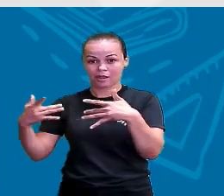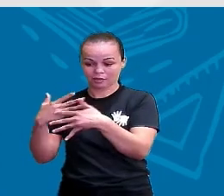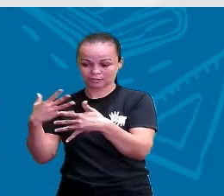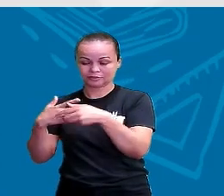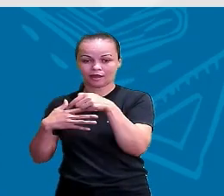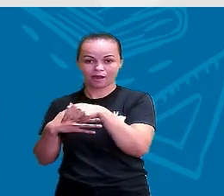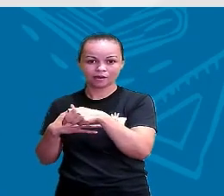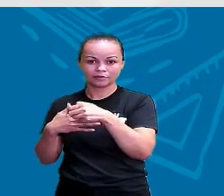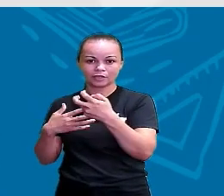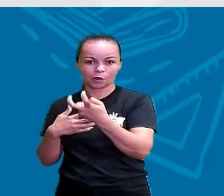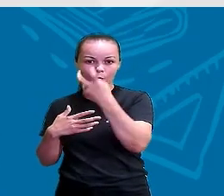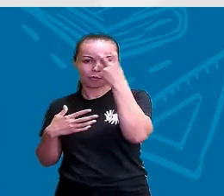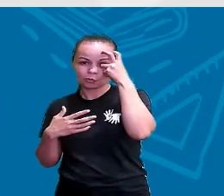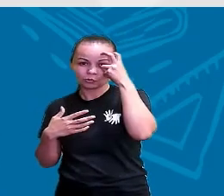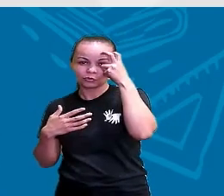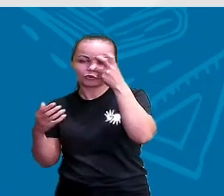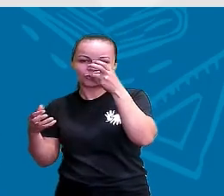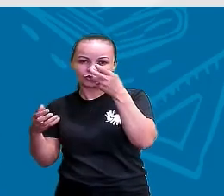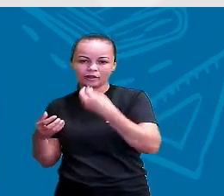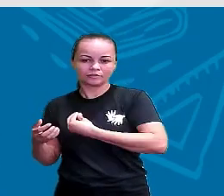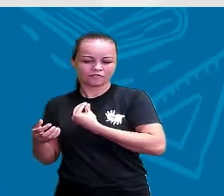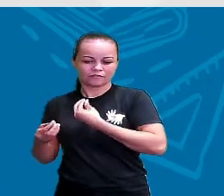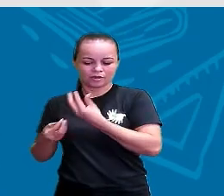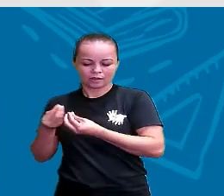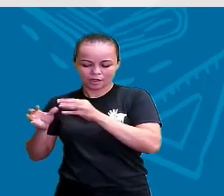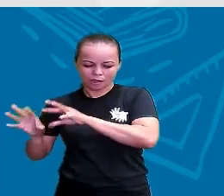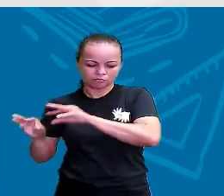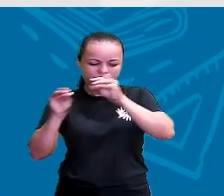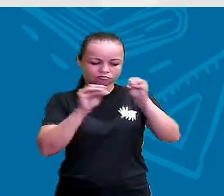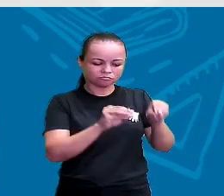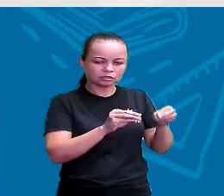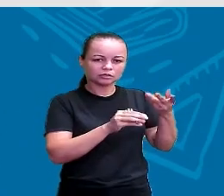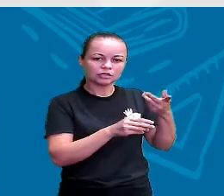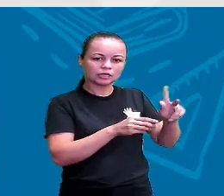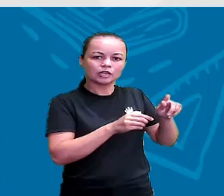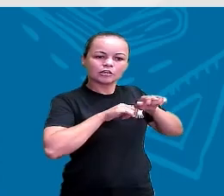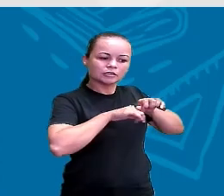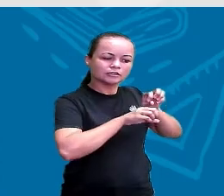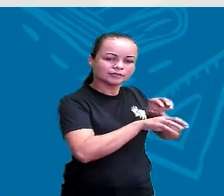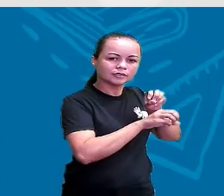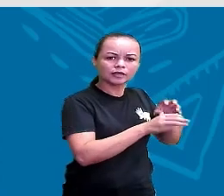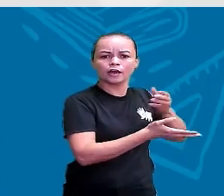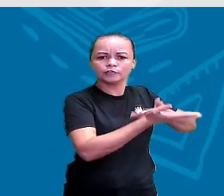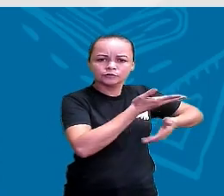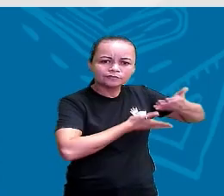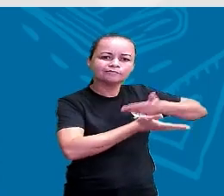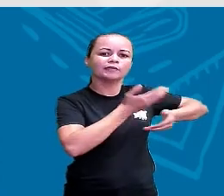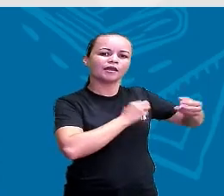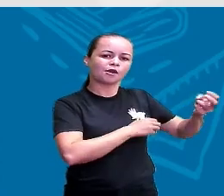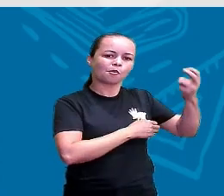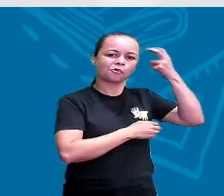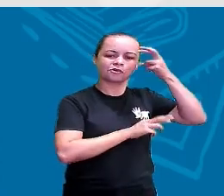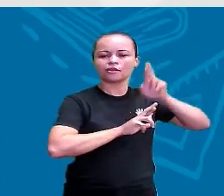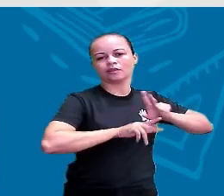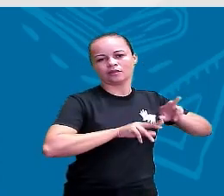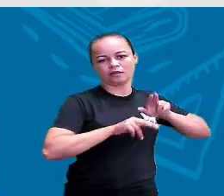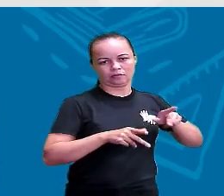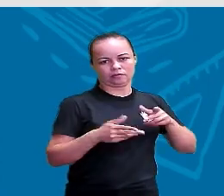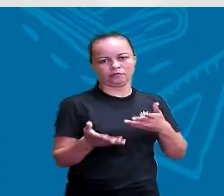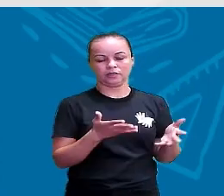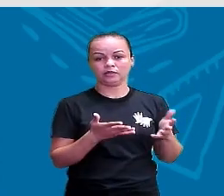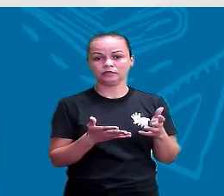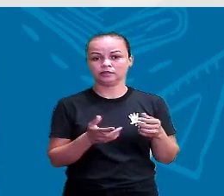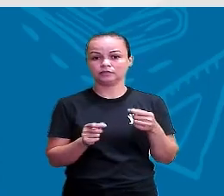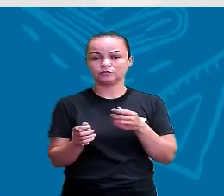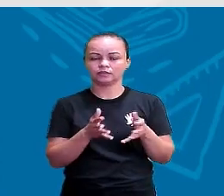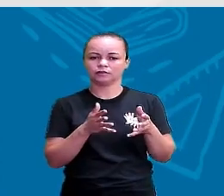cultura e a minha forma de viver. E isso vai fazendo uma mistura, como é aqui no Brasil, que a gente sabe que o Brasil, ele é a